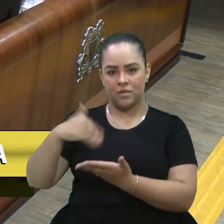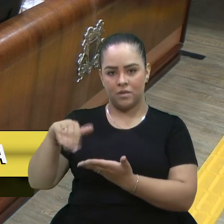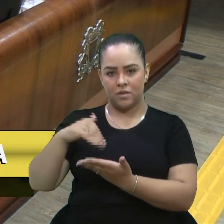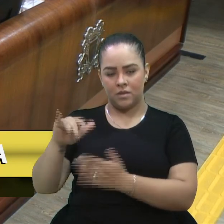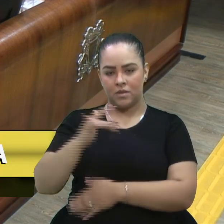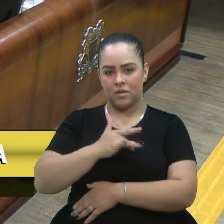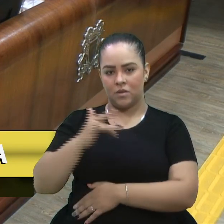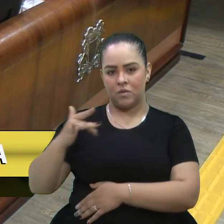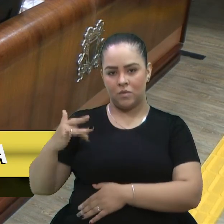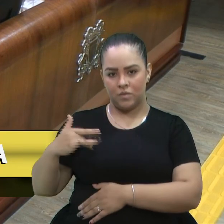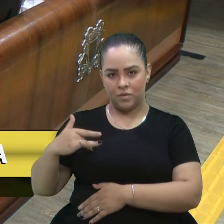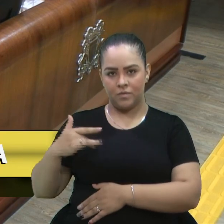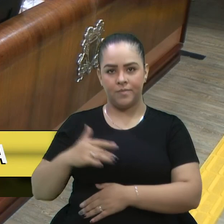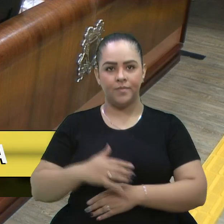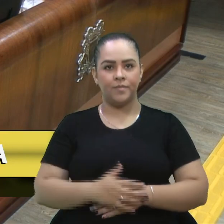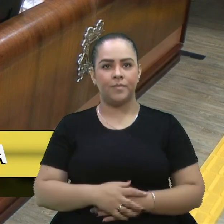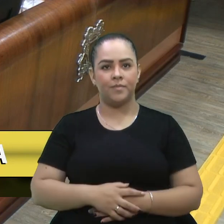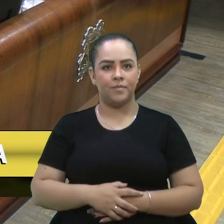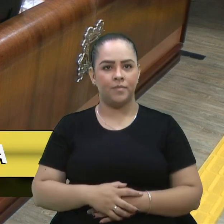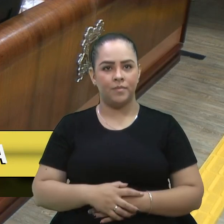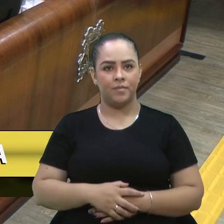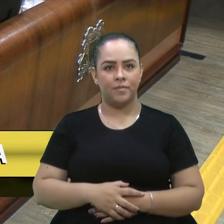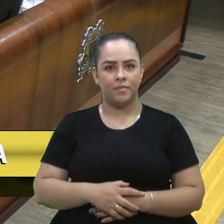Saúde, com seu... Obrigada. Obrigada. Obrigada. Obrigada.